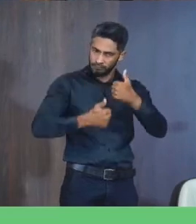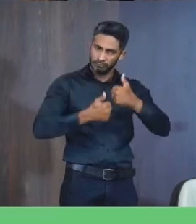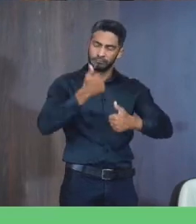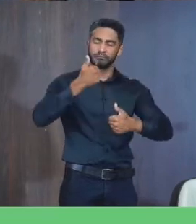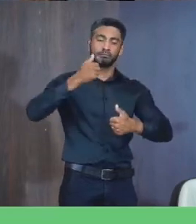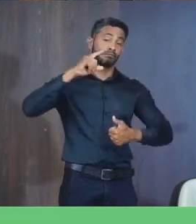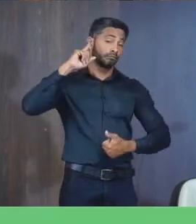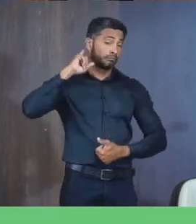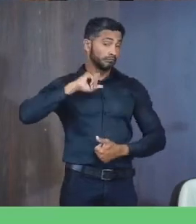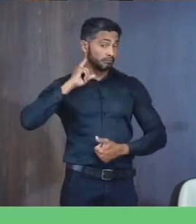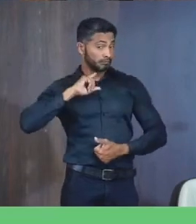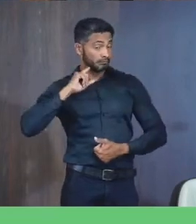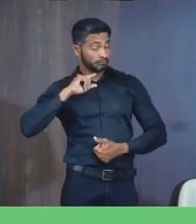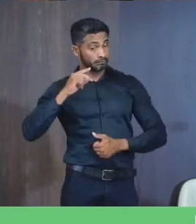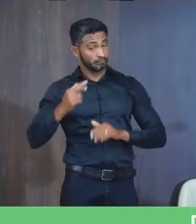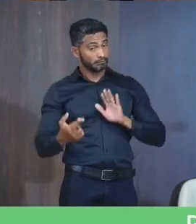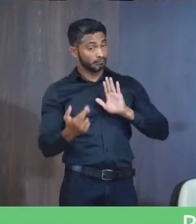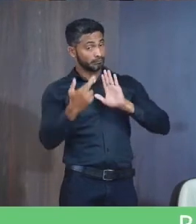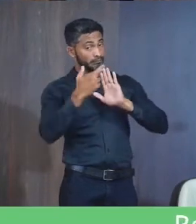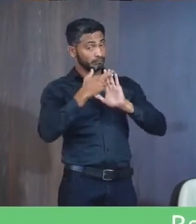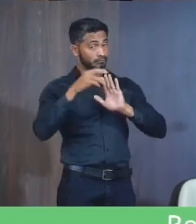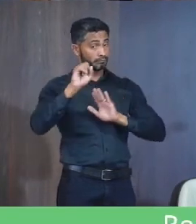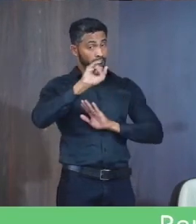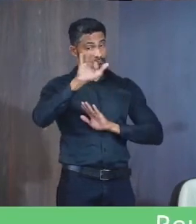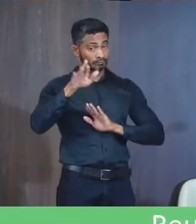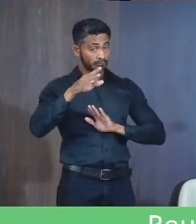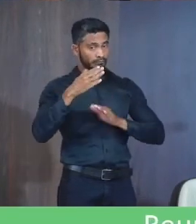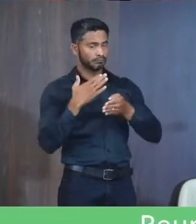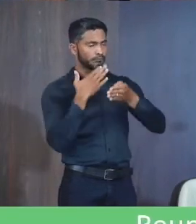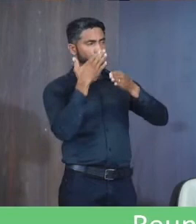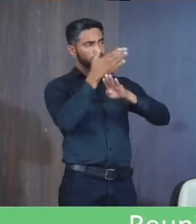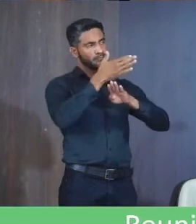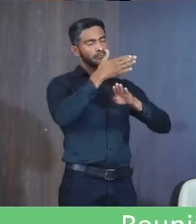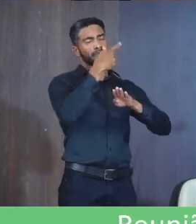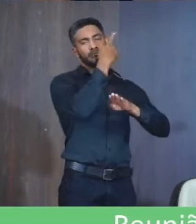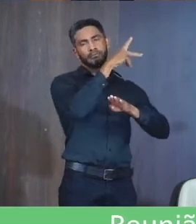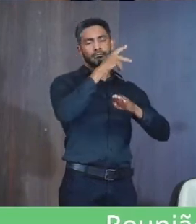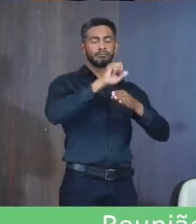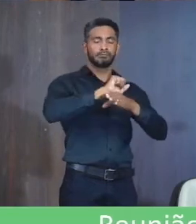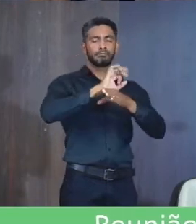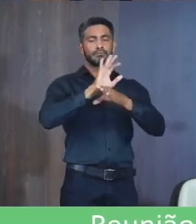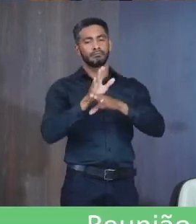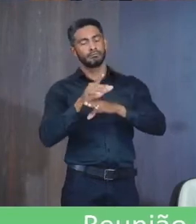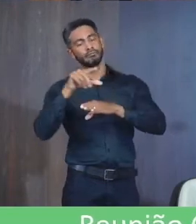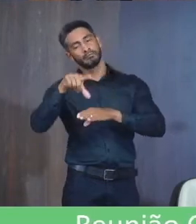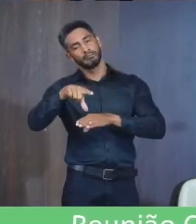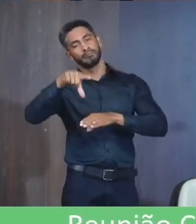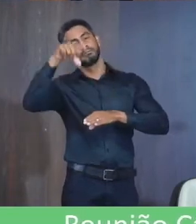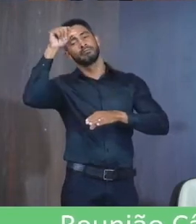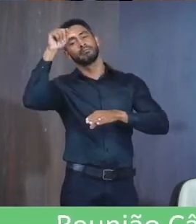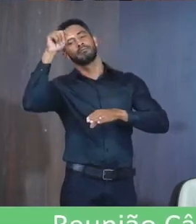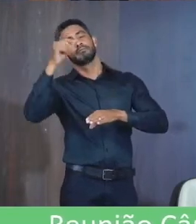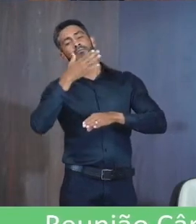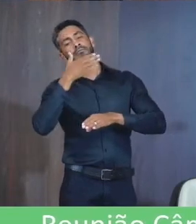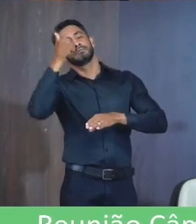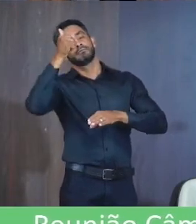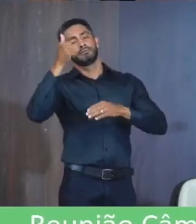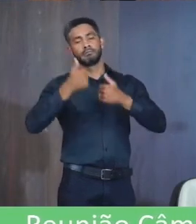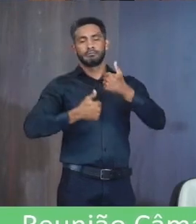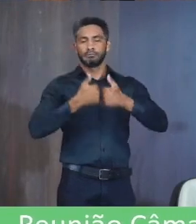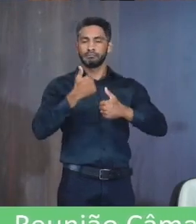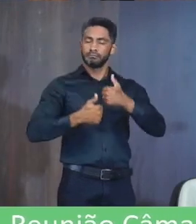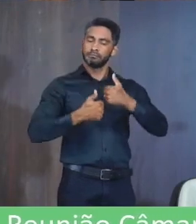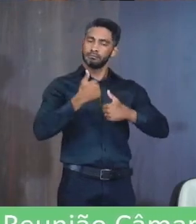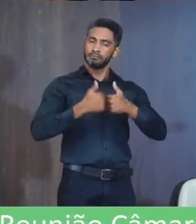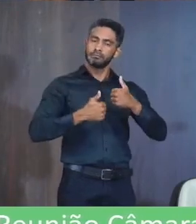vezes Por Janaúba E 13 vezes Pela cidade De Montes Claros Foi eleita A melhor atleta Do ano Em Montes Claros Pelo evento Bola cheia